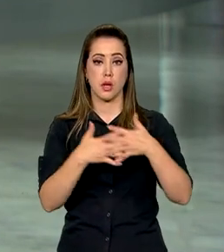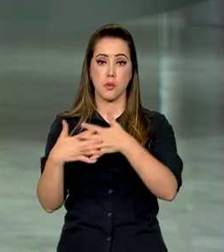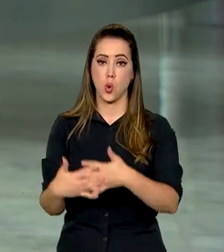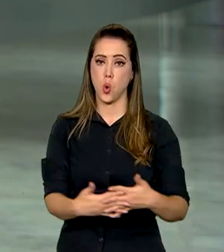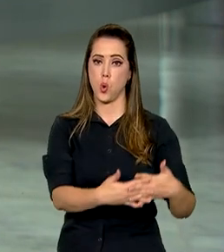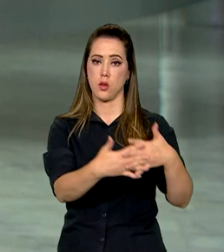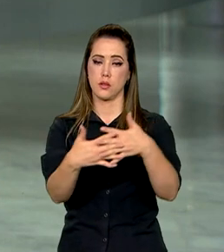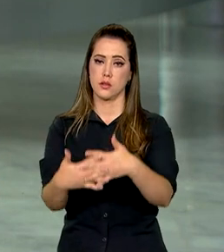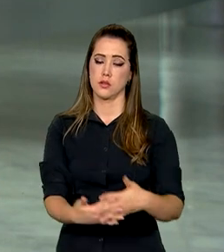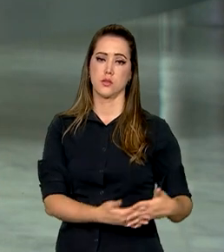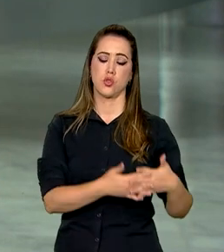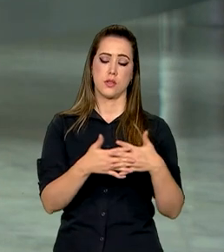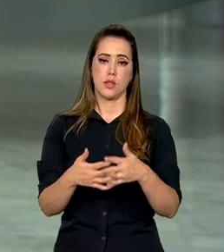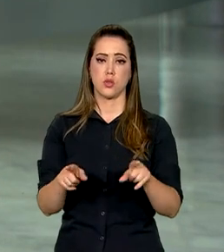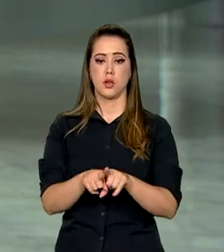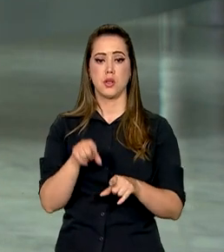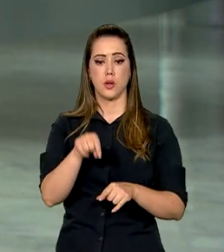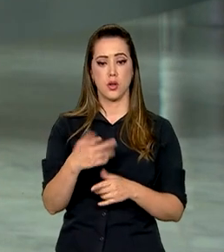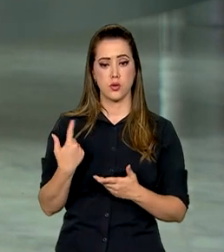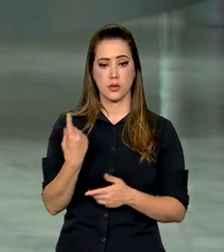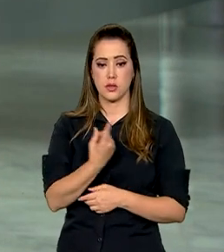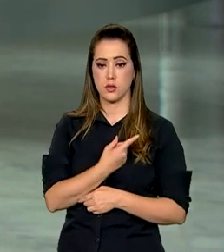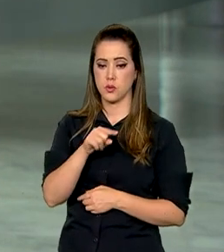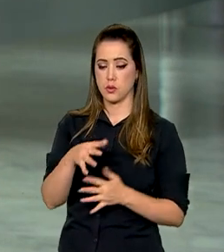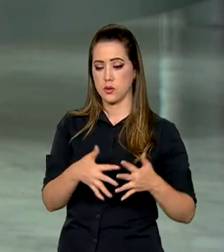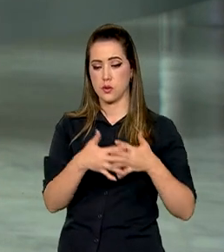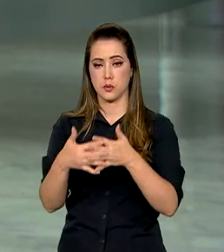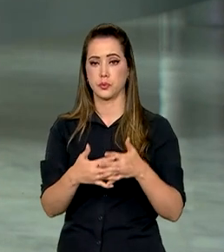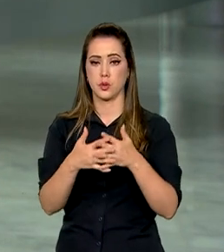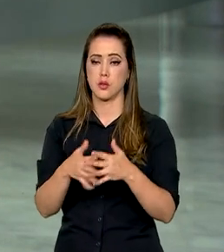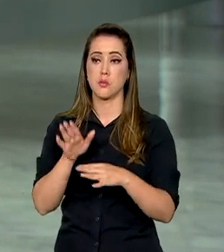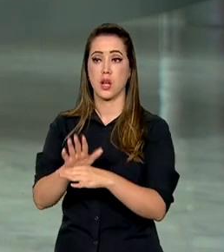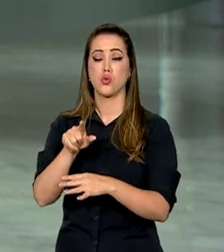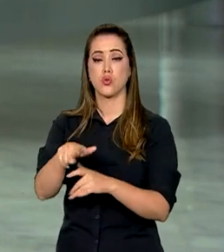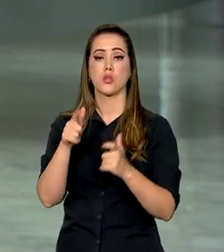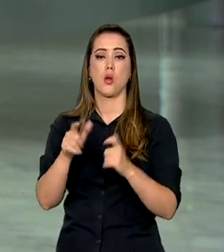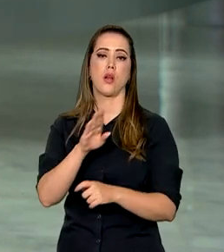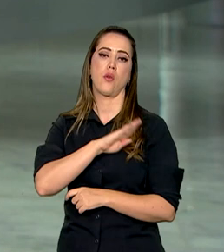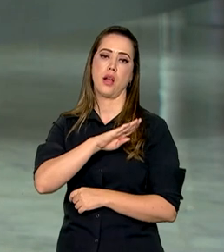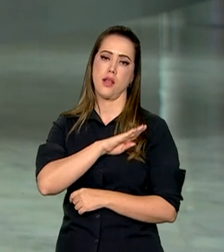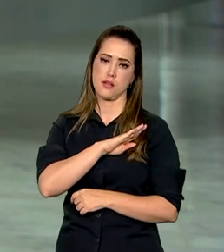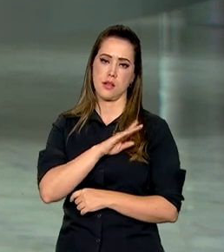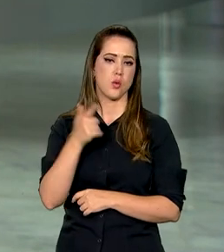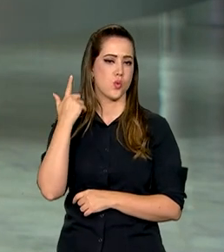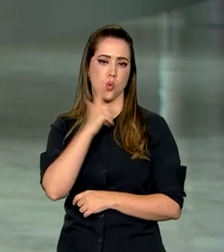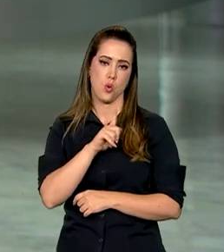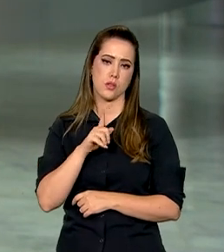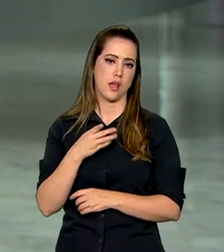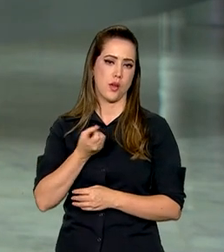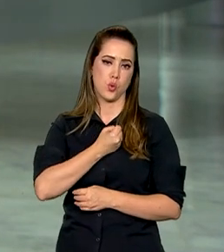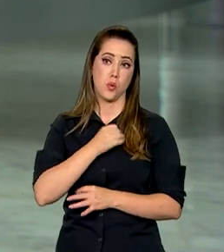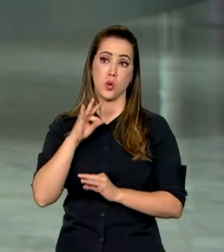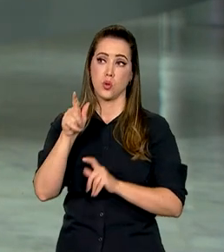humanitária que chegaram a Gaza são insuficientes para atender a população que sofre com a falta de hospitais. O ministro